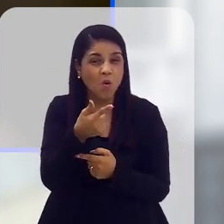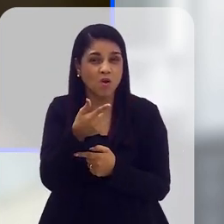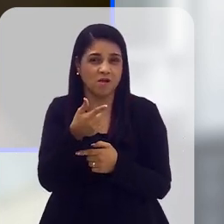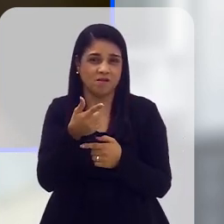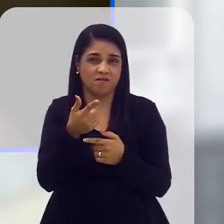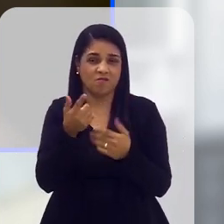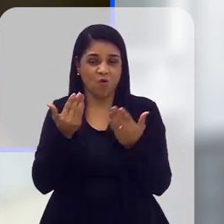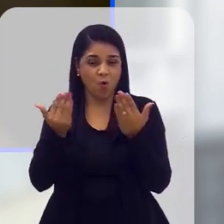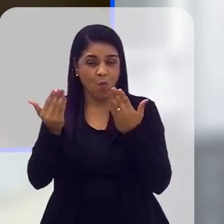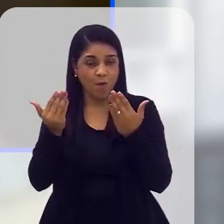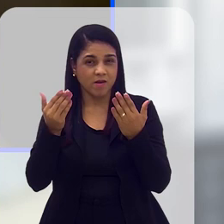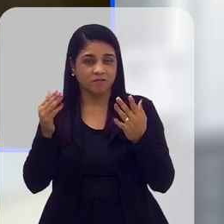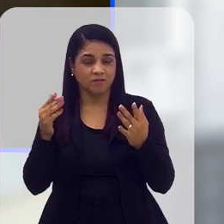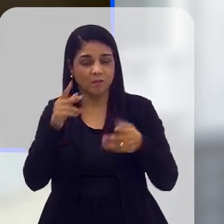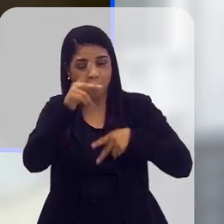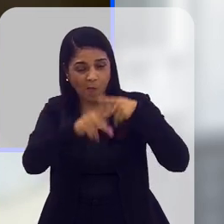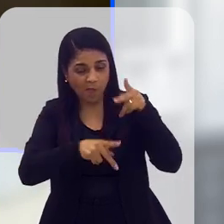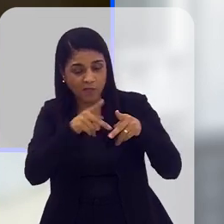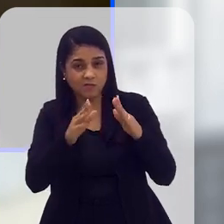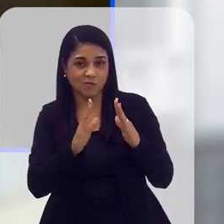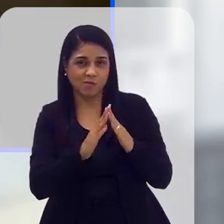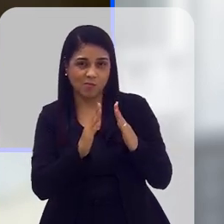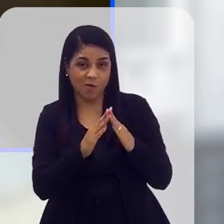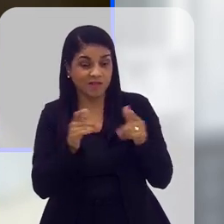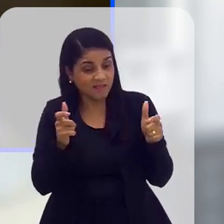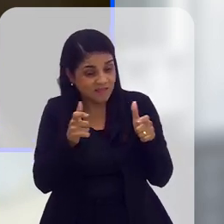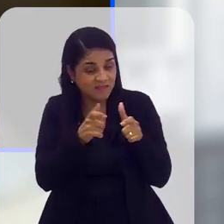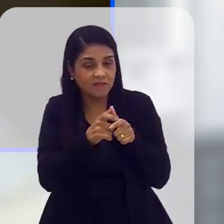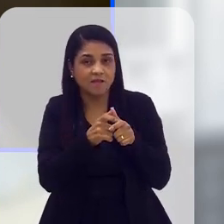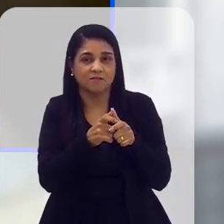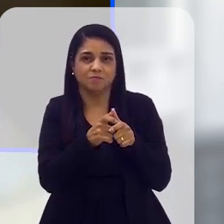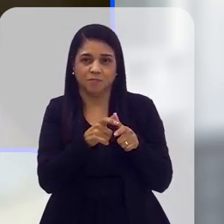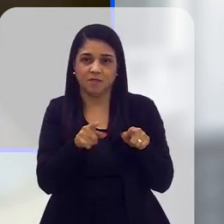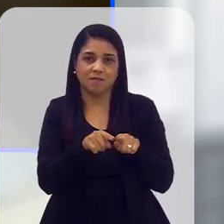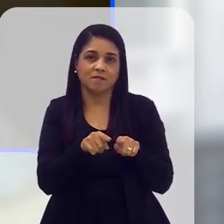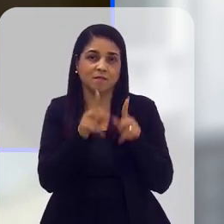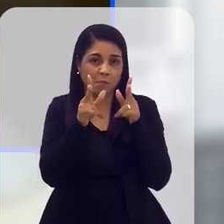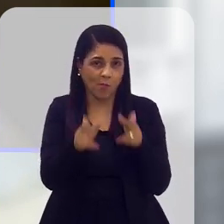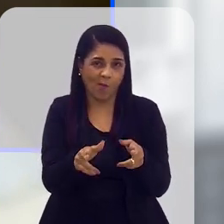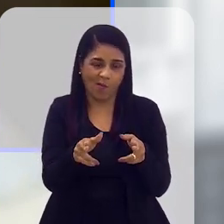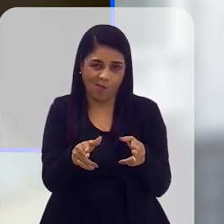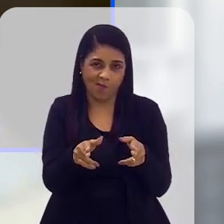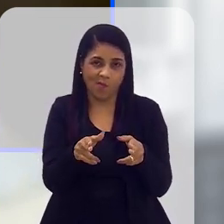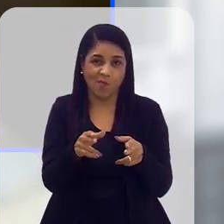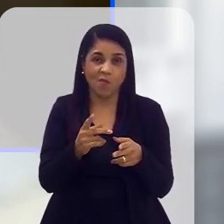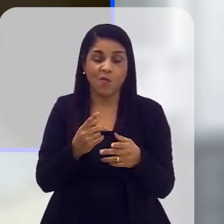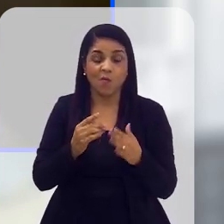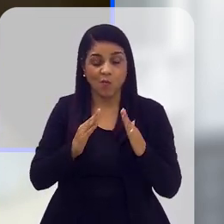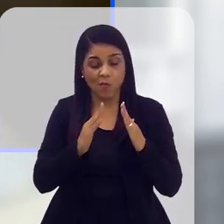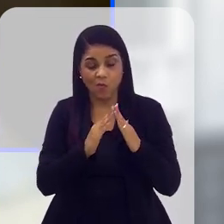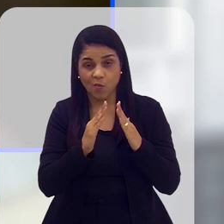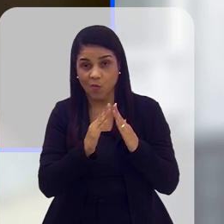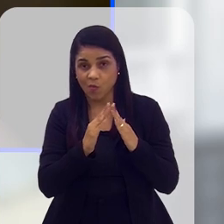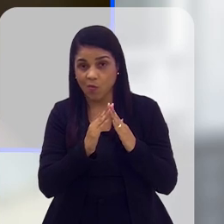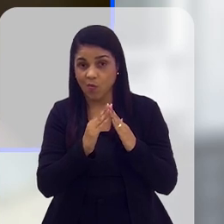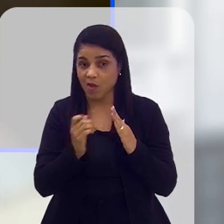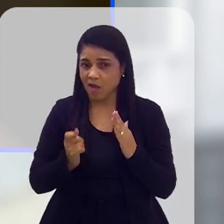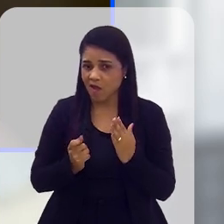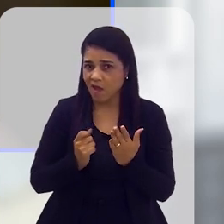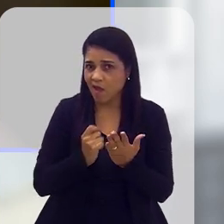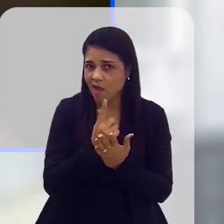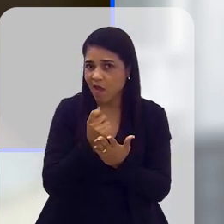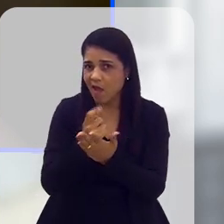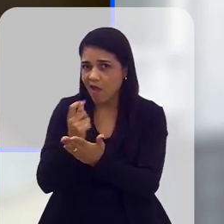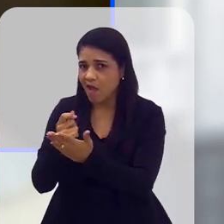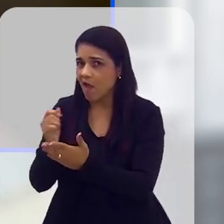nas regiões metropolitanas e até nas cidades menores. Então, o custo imobiliário é bastante